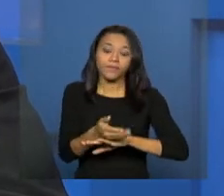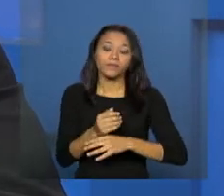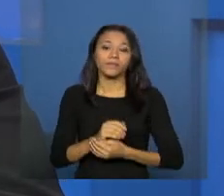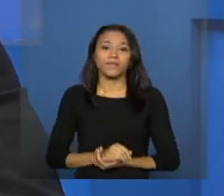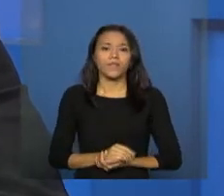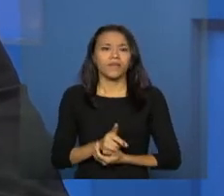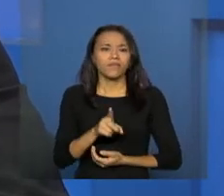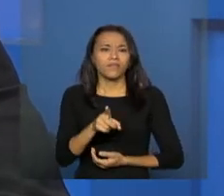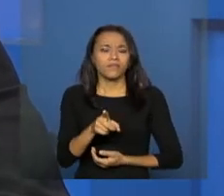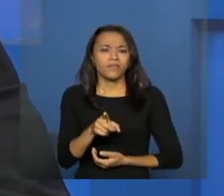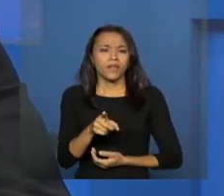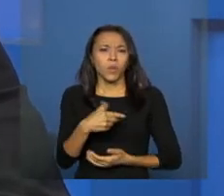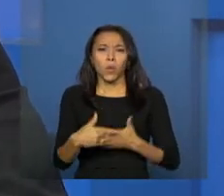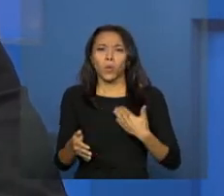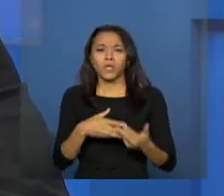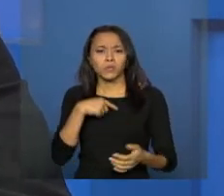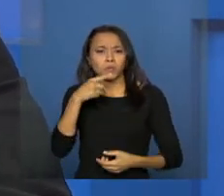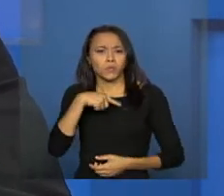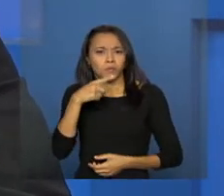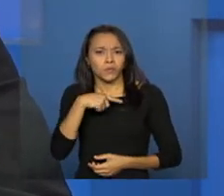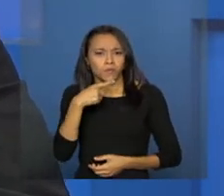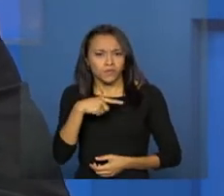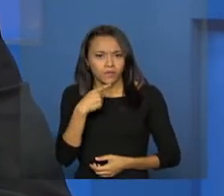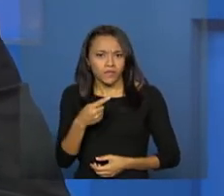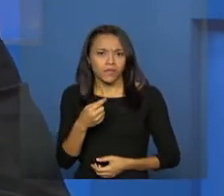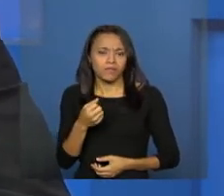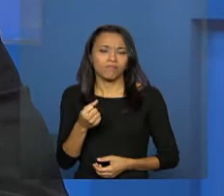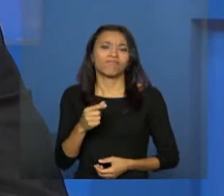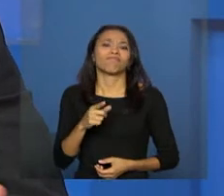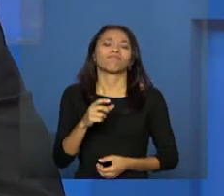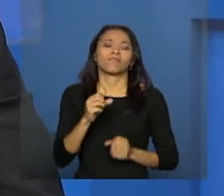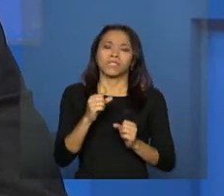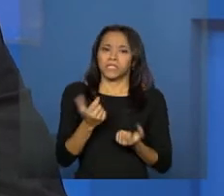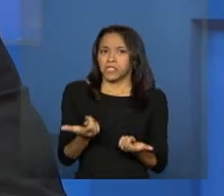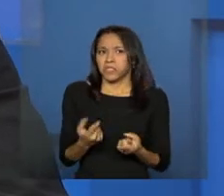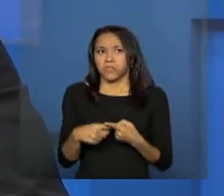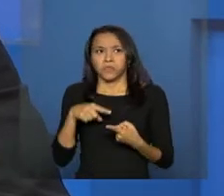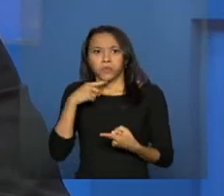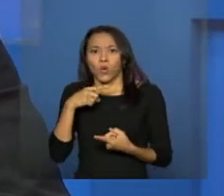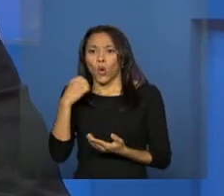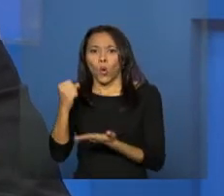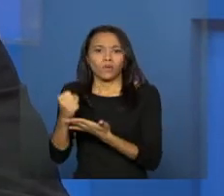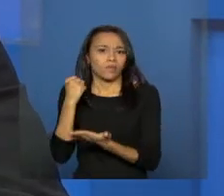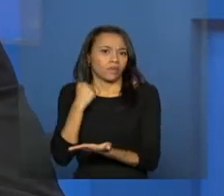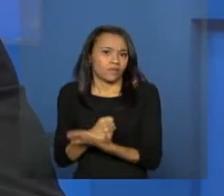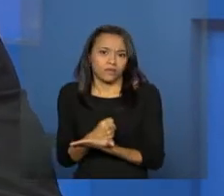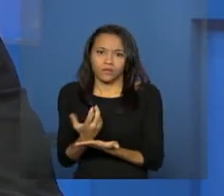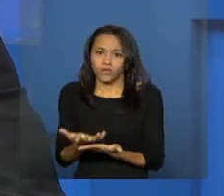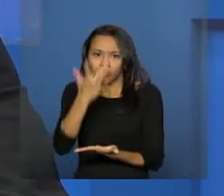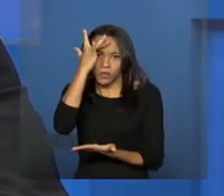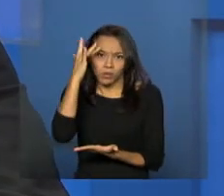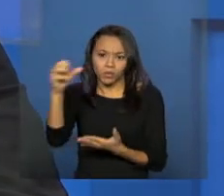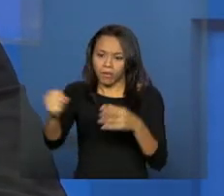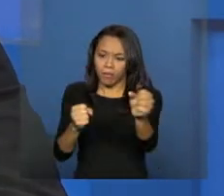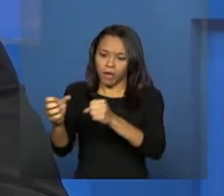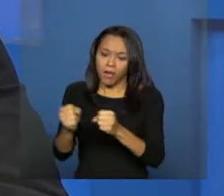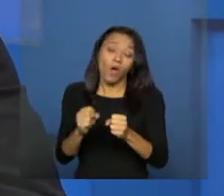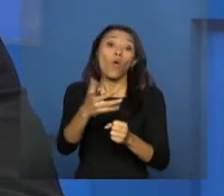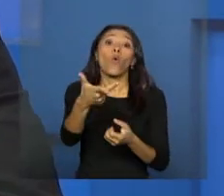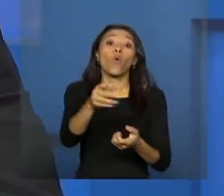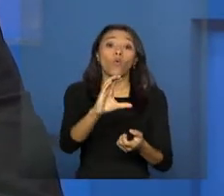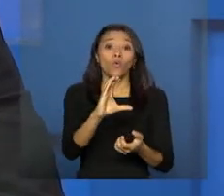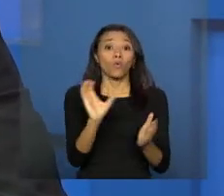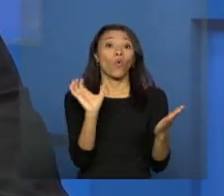para serem encaminhados com qualquer dúvida existente, seja com relação à contratação do pessoal concursado,